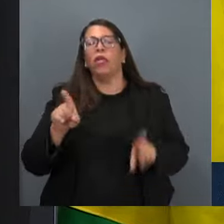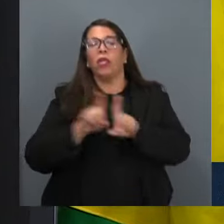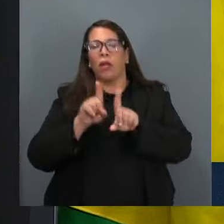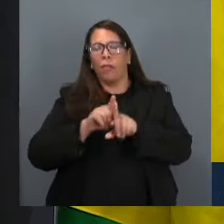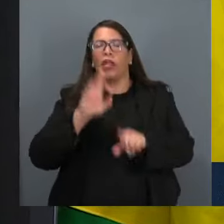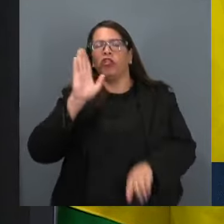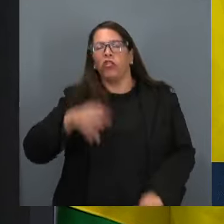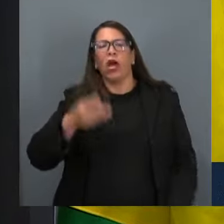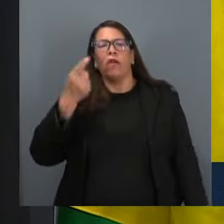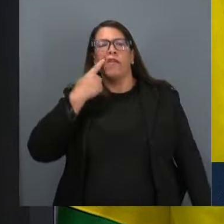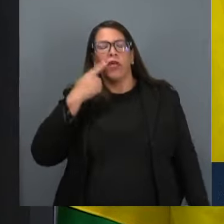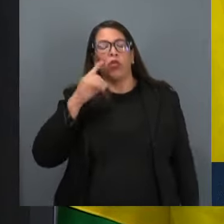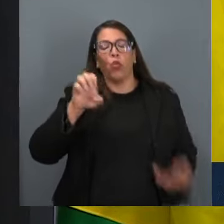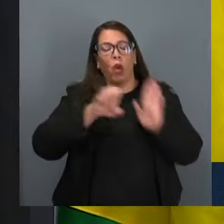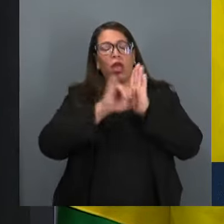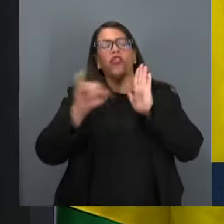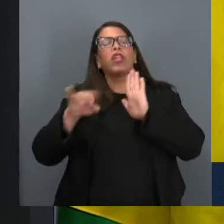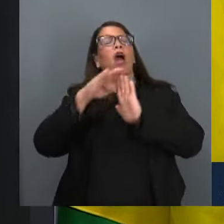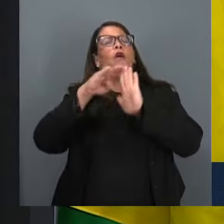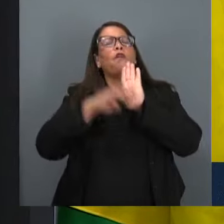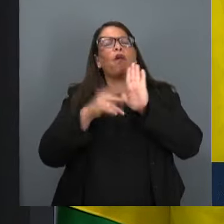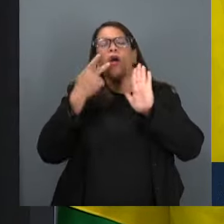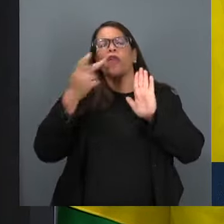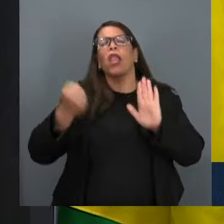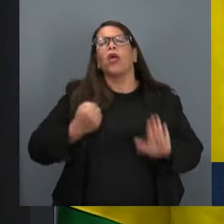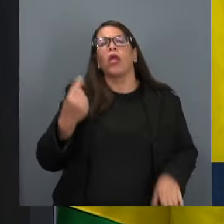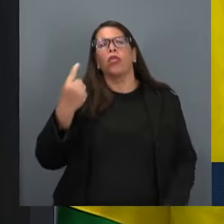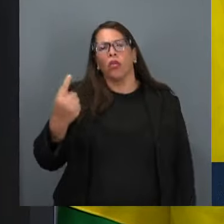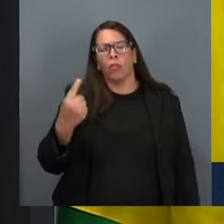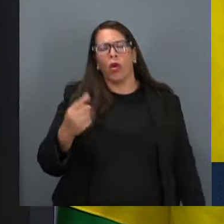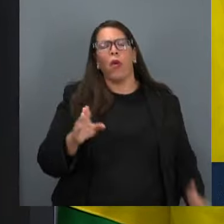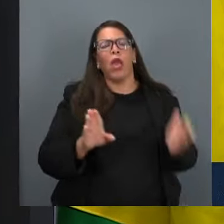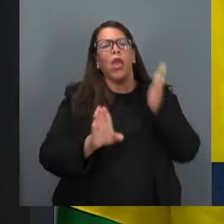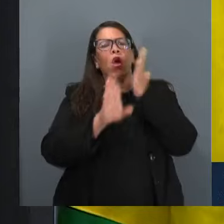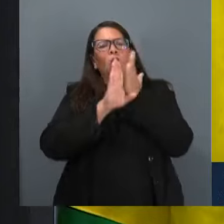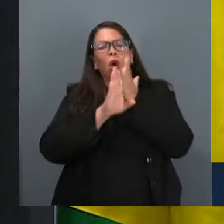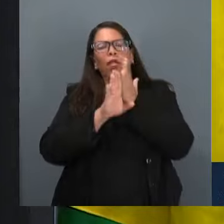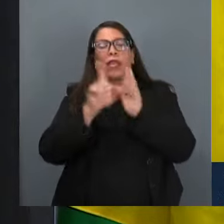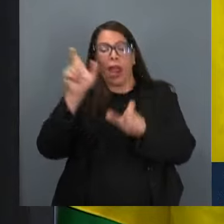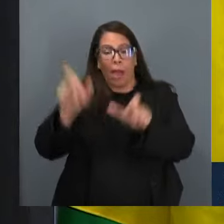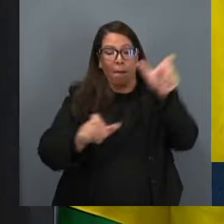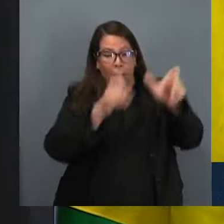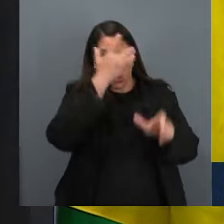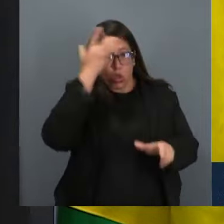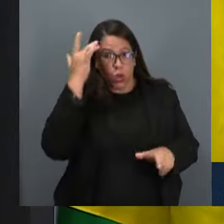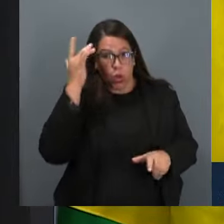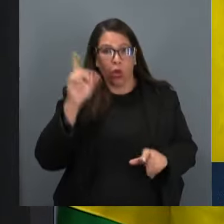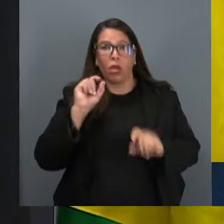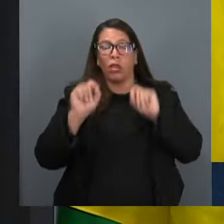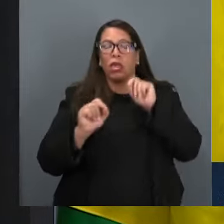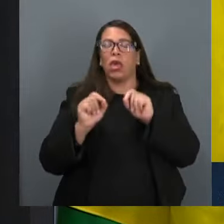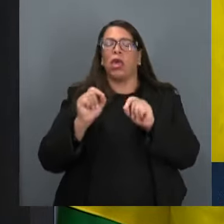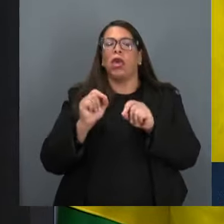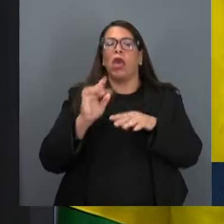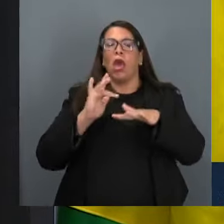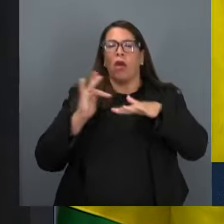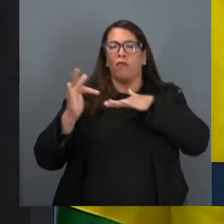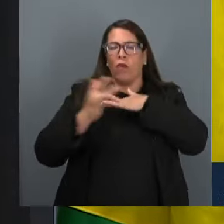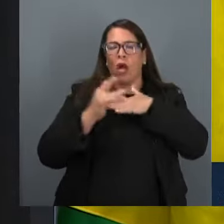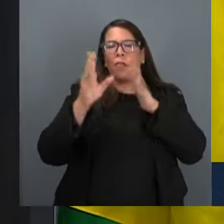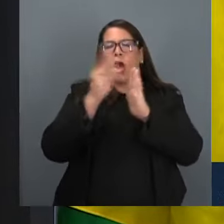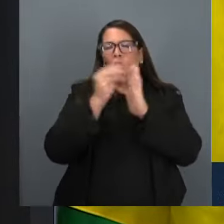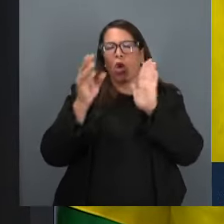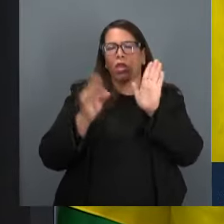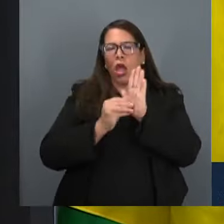próprio edital. Vamos lá, o item 1. Identificação de indivíduos que compartilham conteúdos